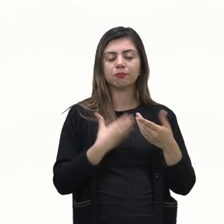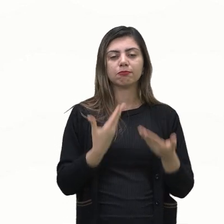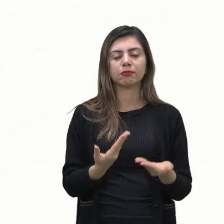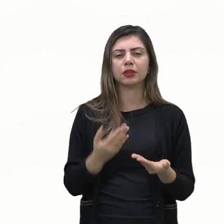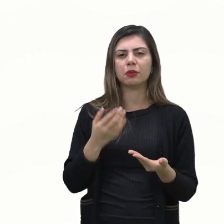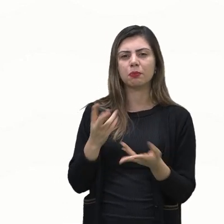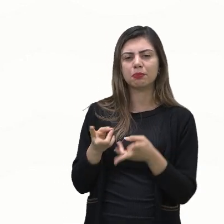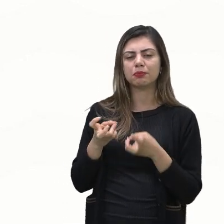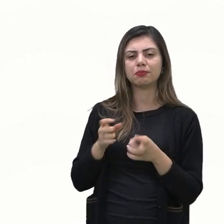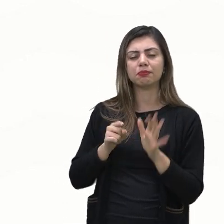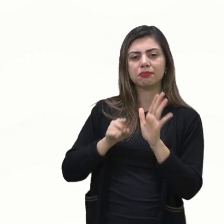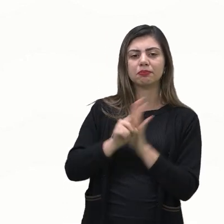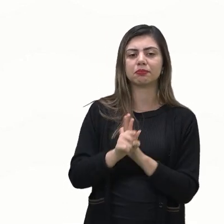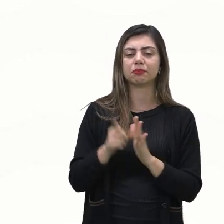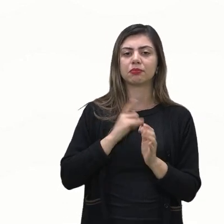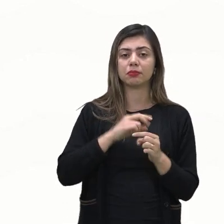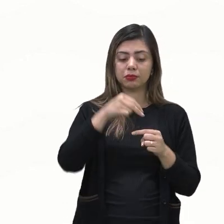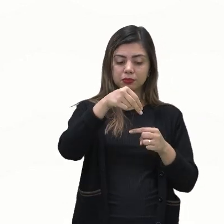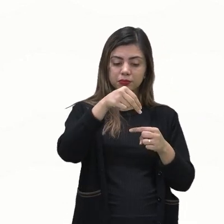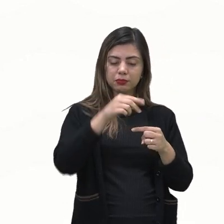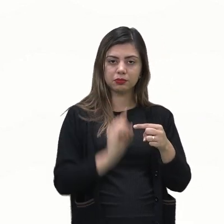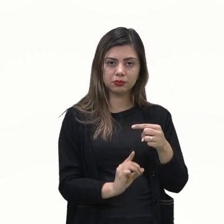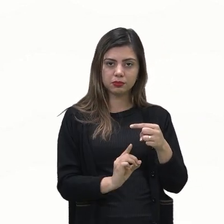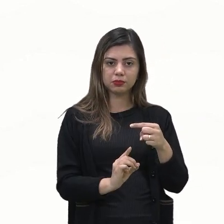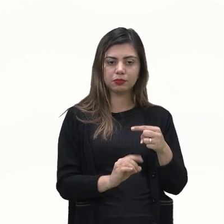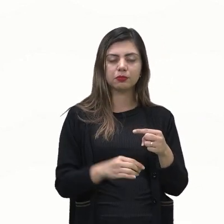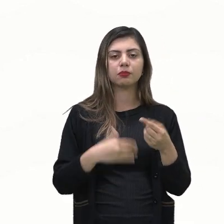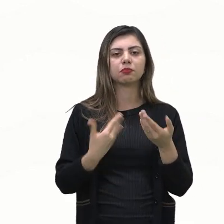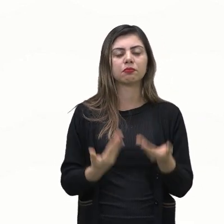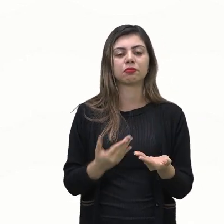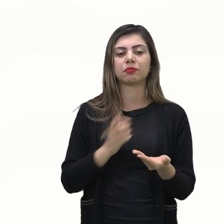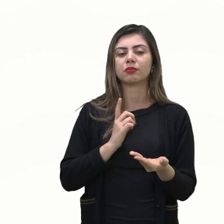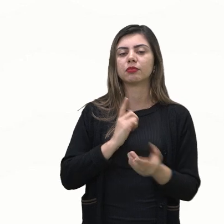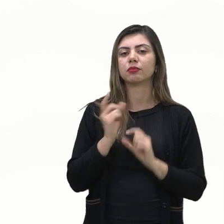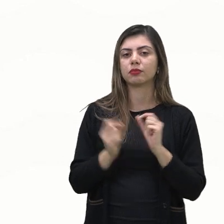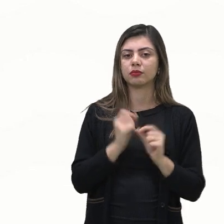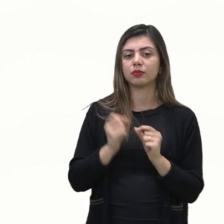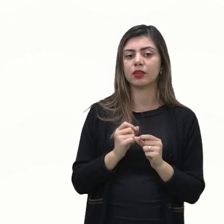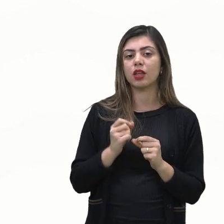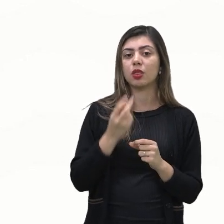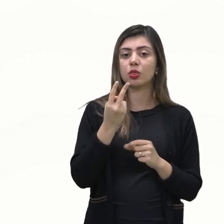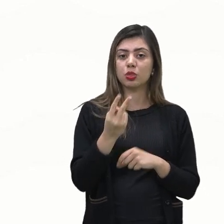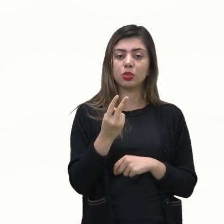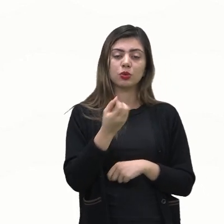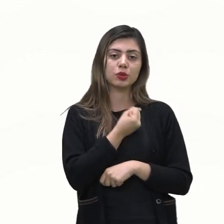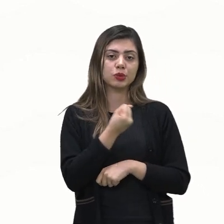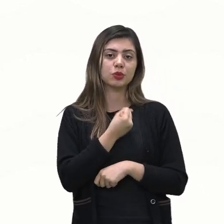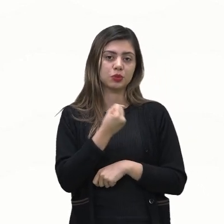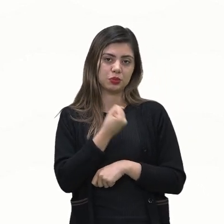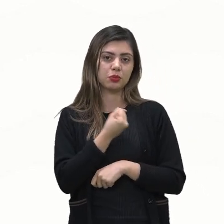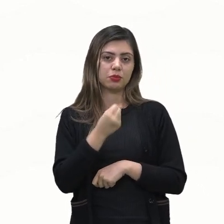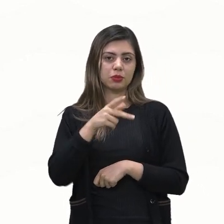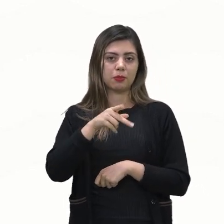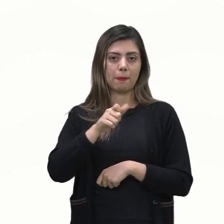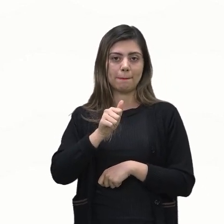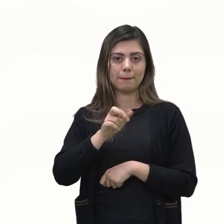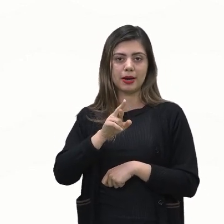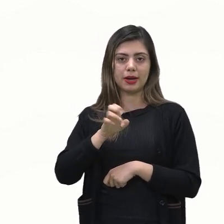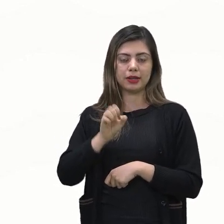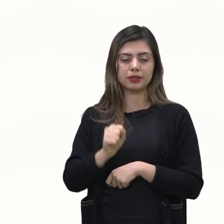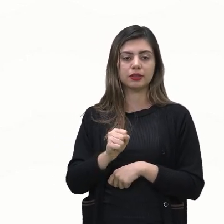questão como essa fração aliás é formada por dois números pares a gente pode então